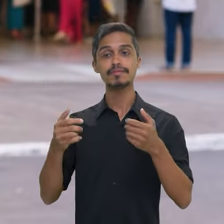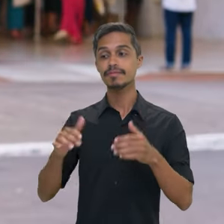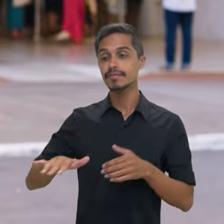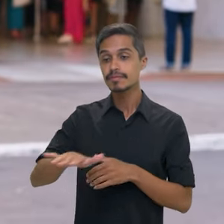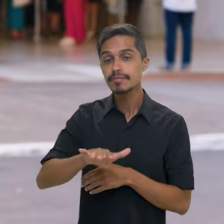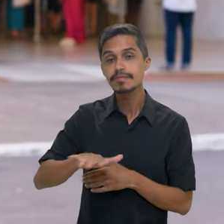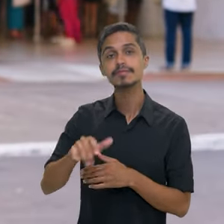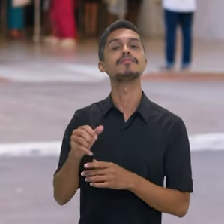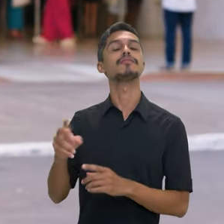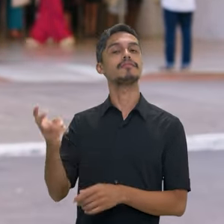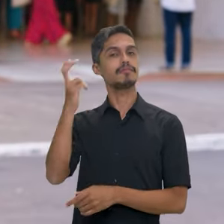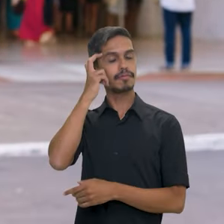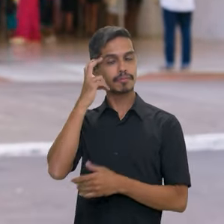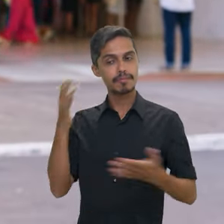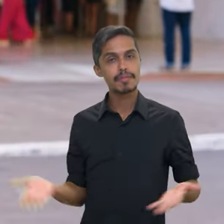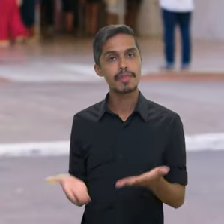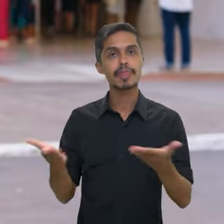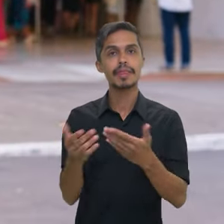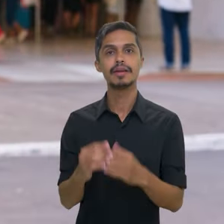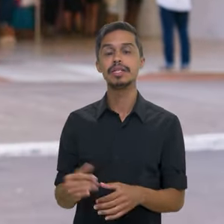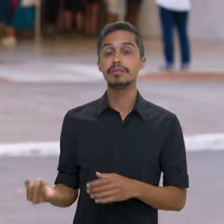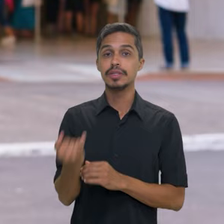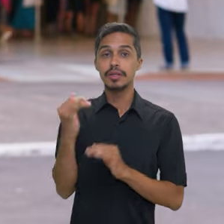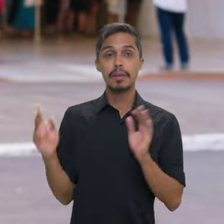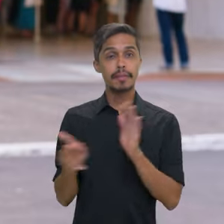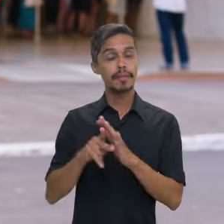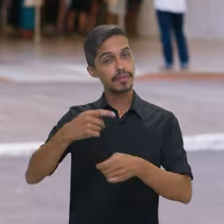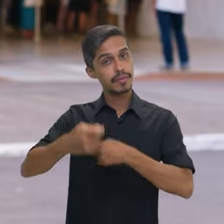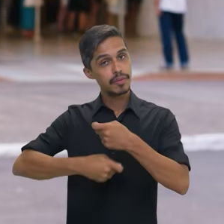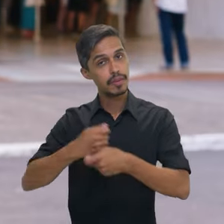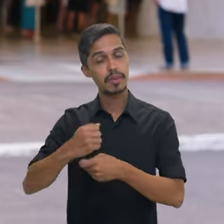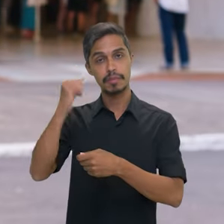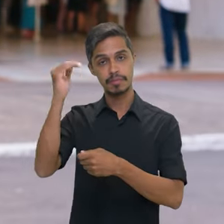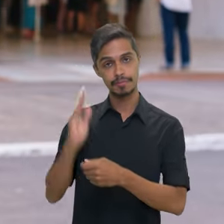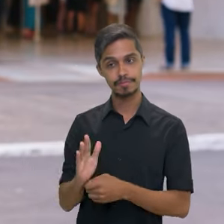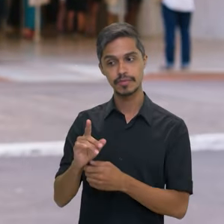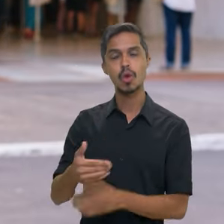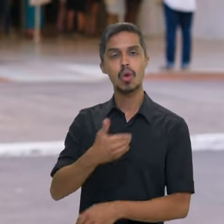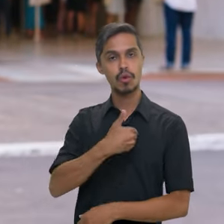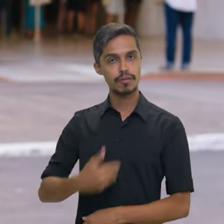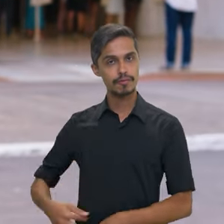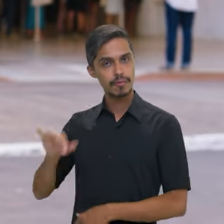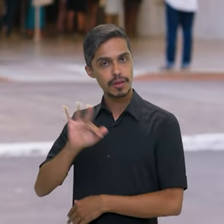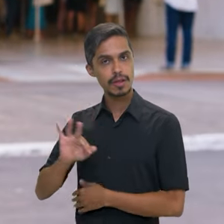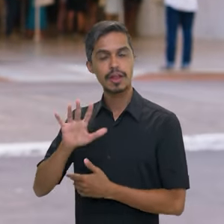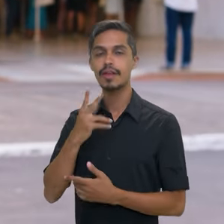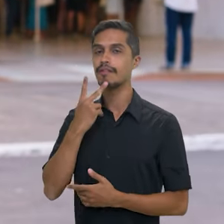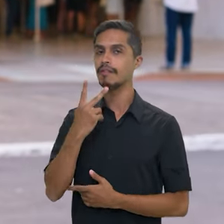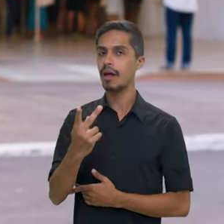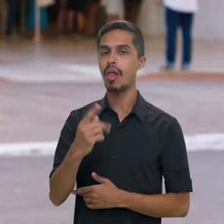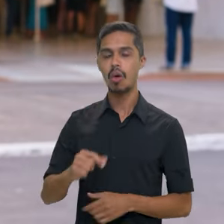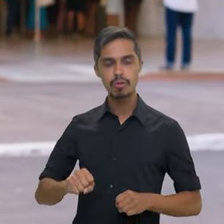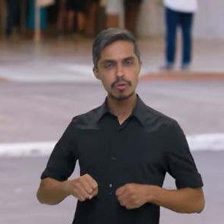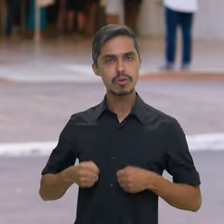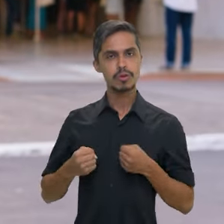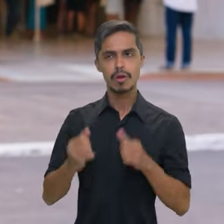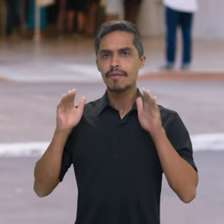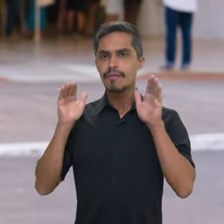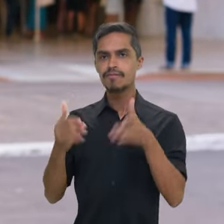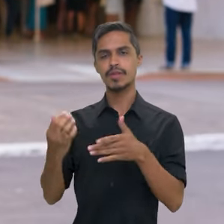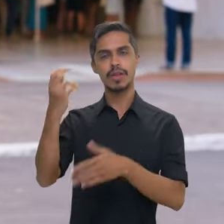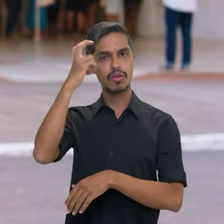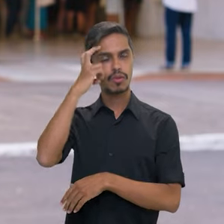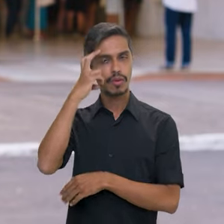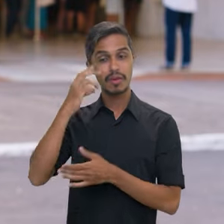revitalização do setor cultural, fundamental para a identidade e economia brasileira. O governo federal reafirmou seu